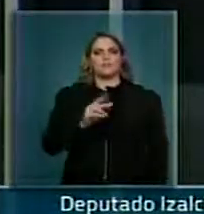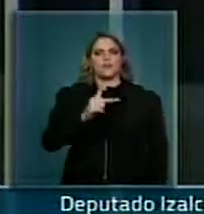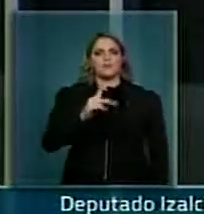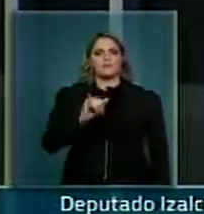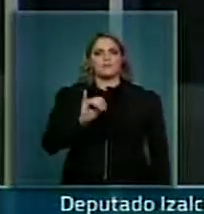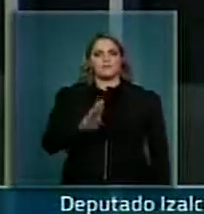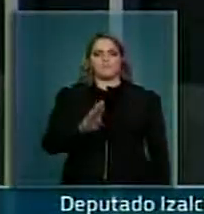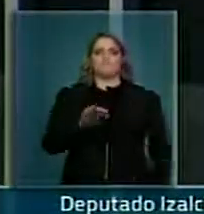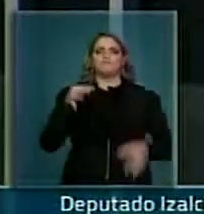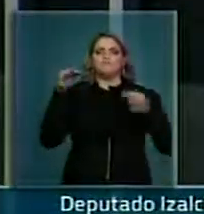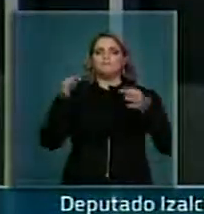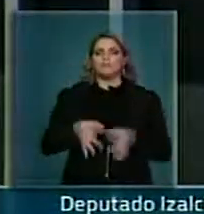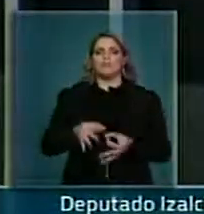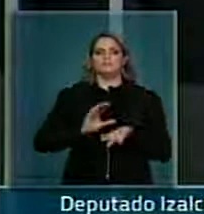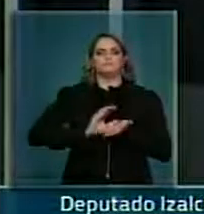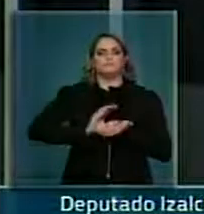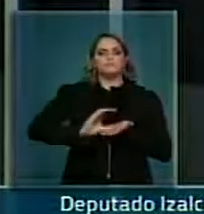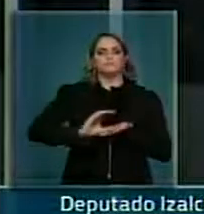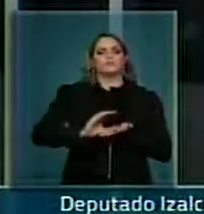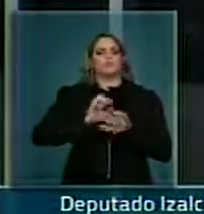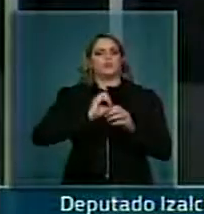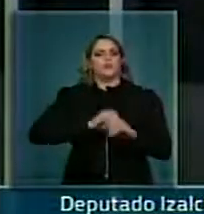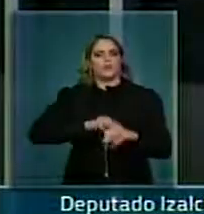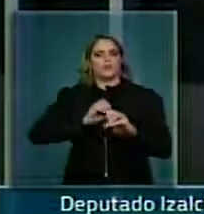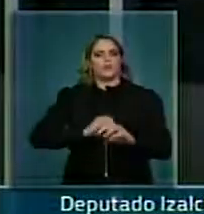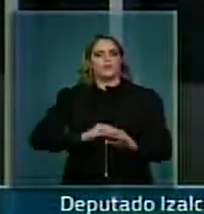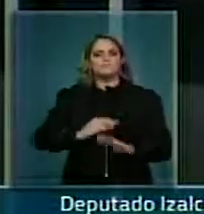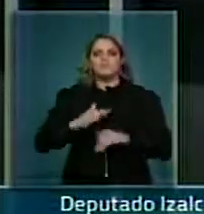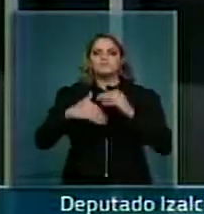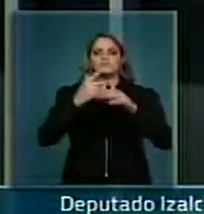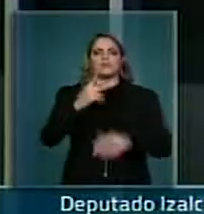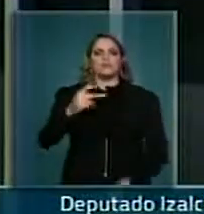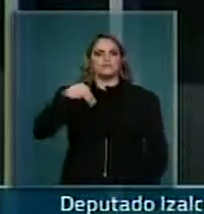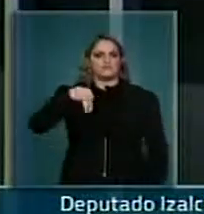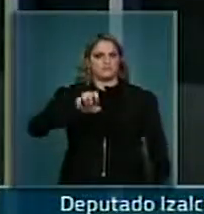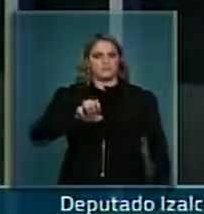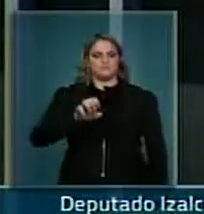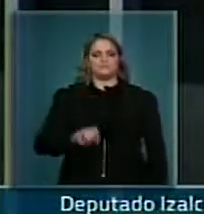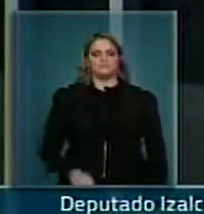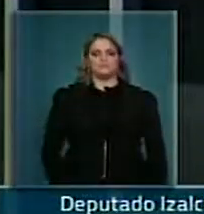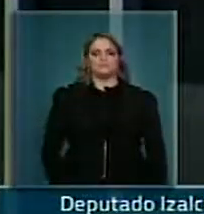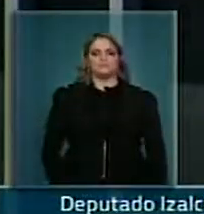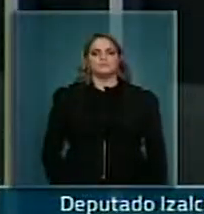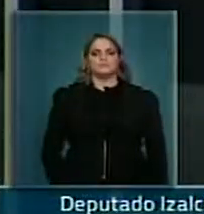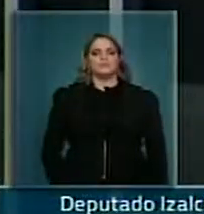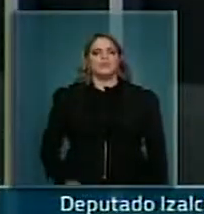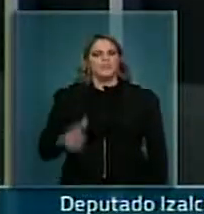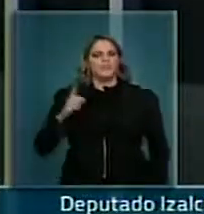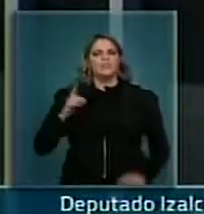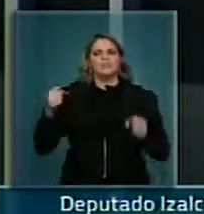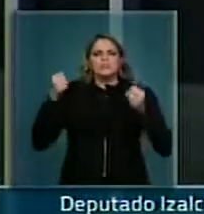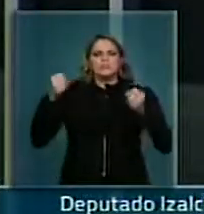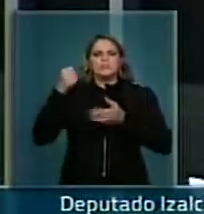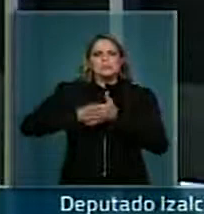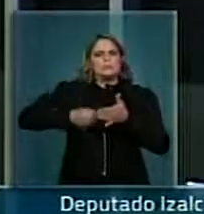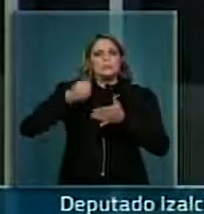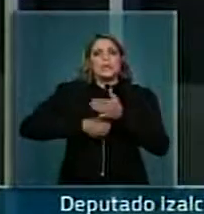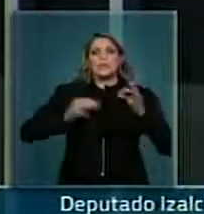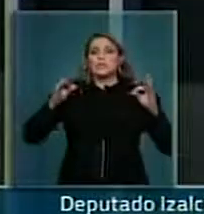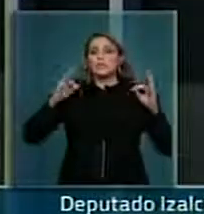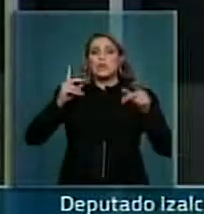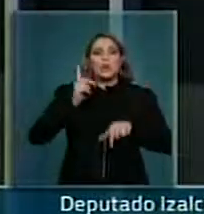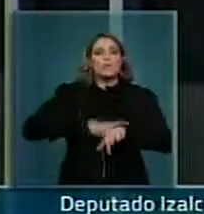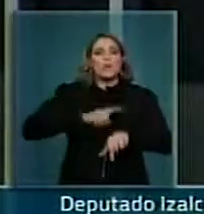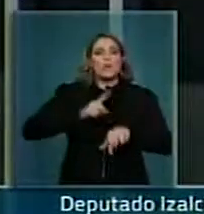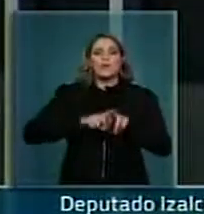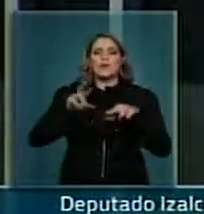para dar sustentabilidade ao Plano Nacional de Educação. Se é reivindicação de todas as audiências, de